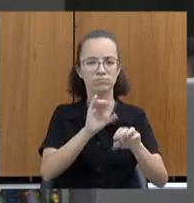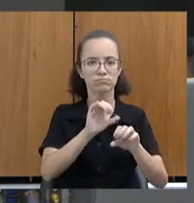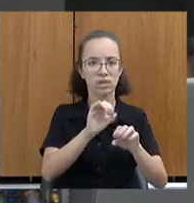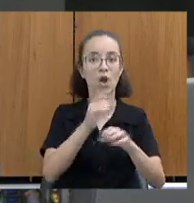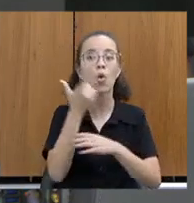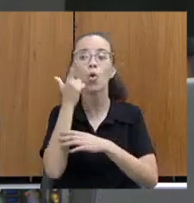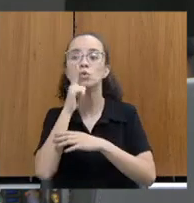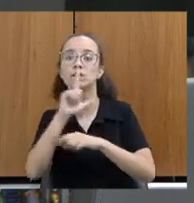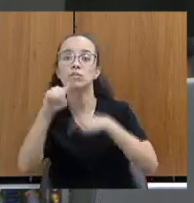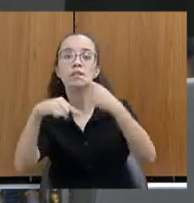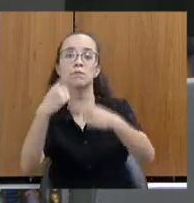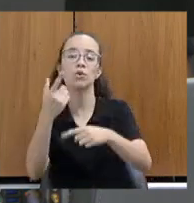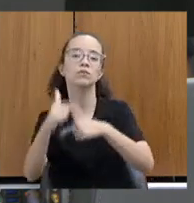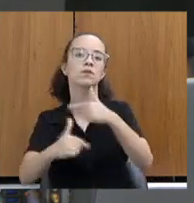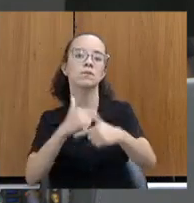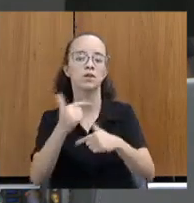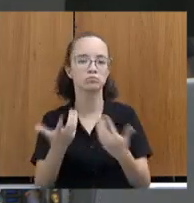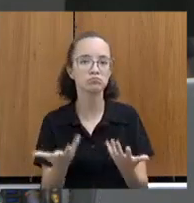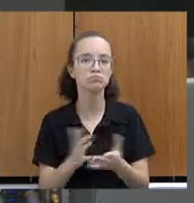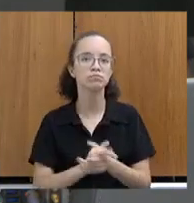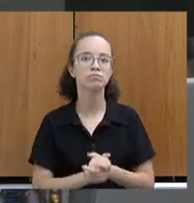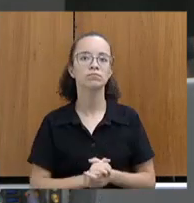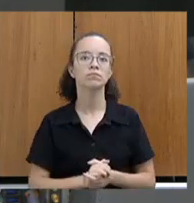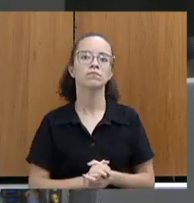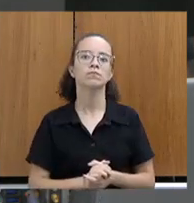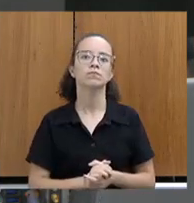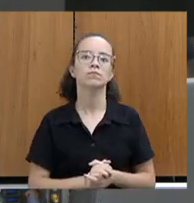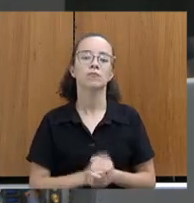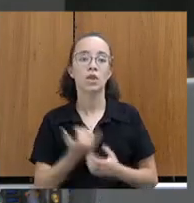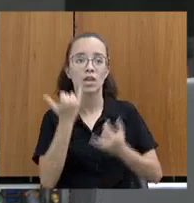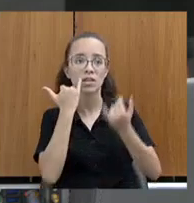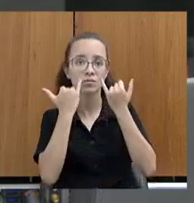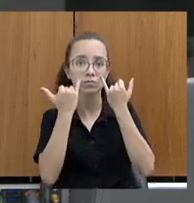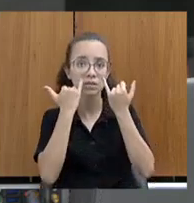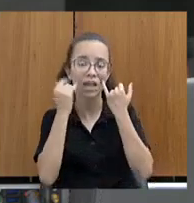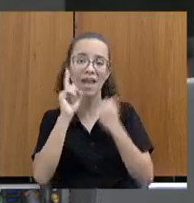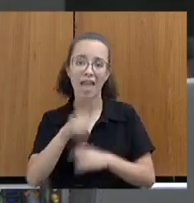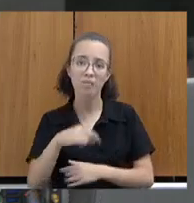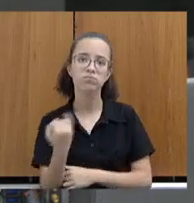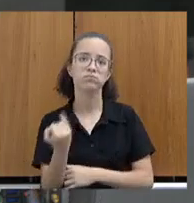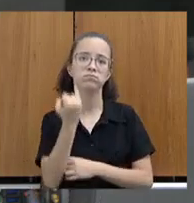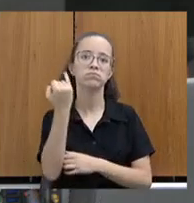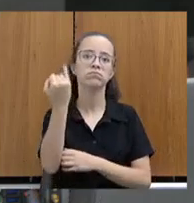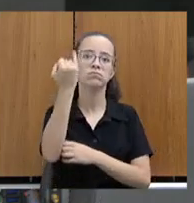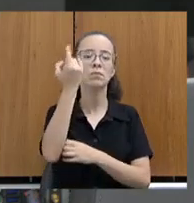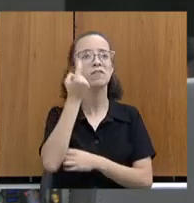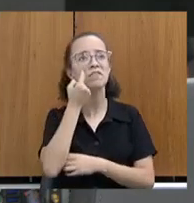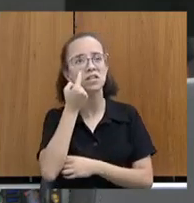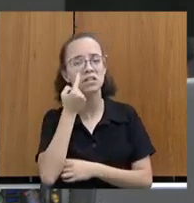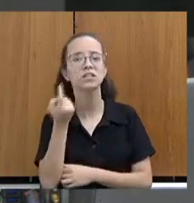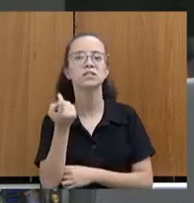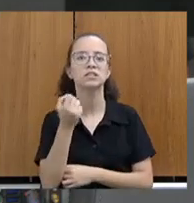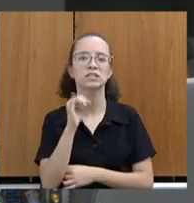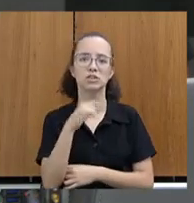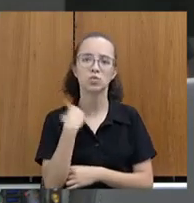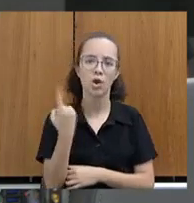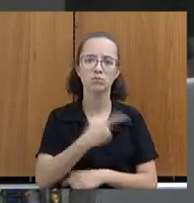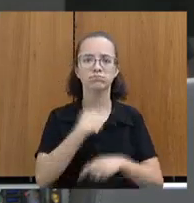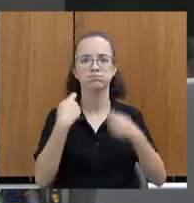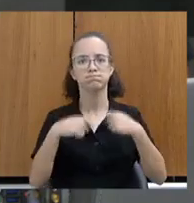alcançaram o mercado de trabalho? Essa informação, ela é muito importante para ver se a gente precisa,